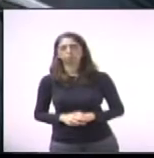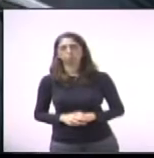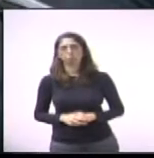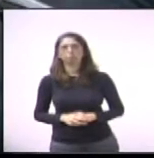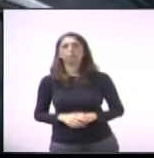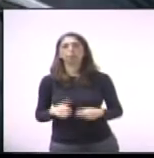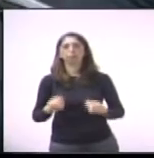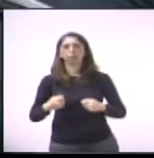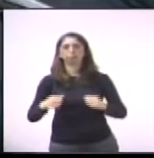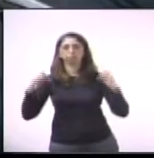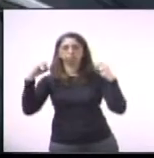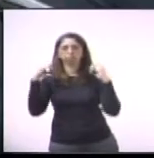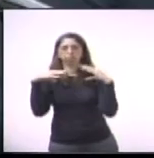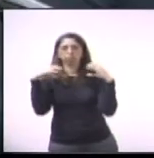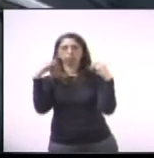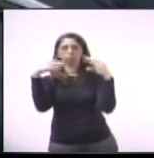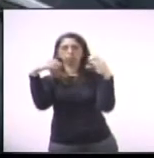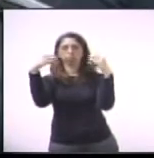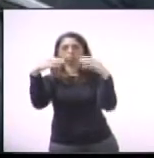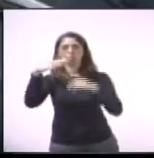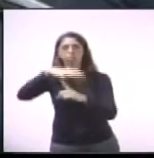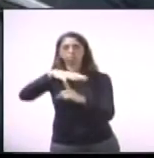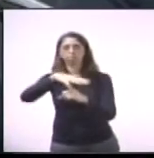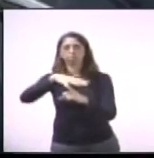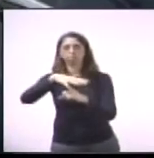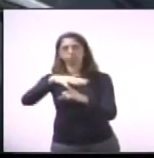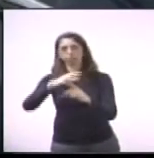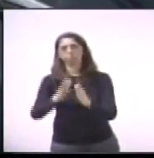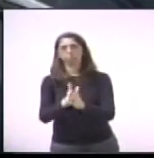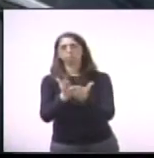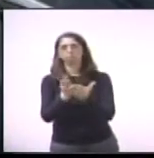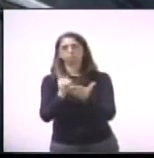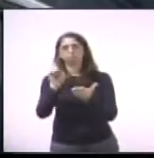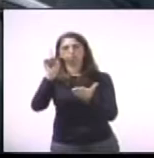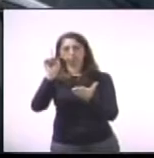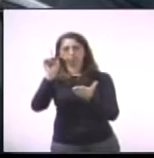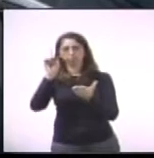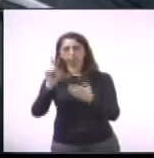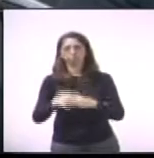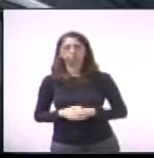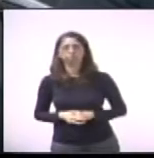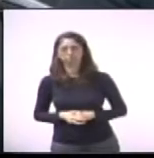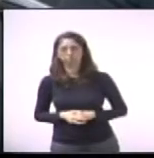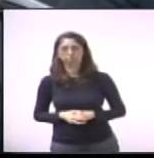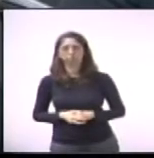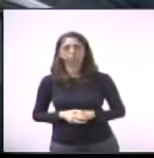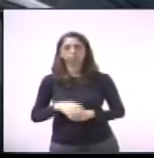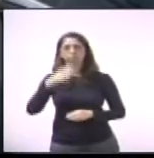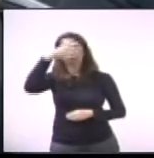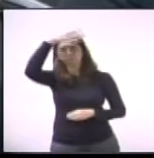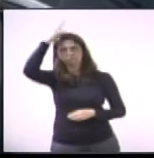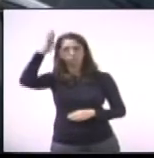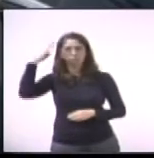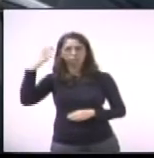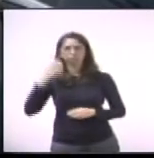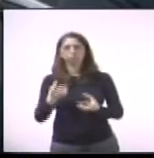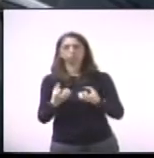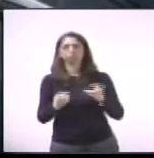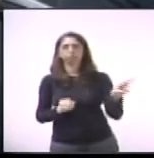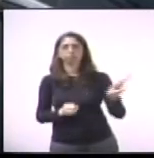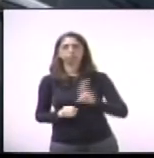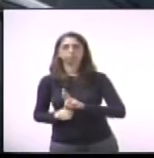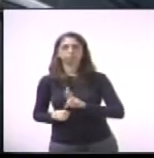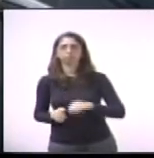iluminação e manutenção da Praça da Bíblia. 294, da vereadora Ângela Duarte, requer